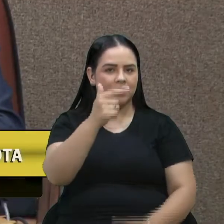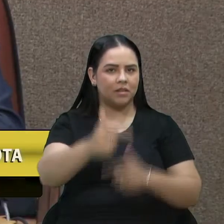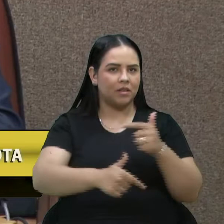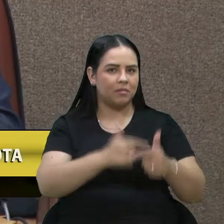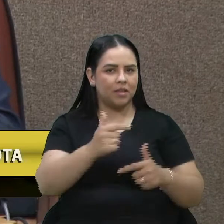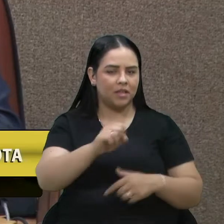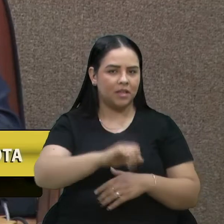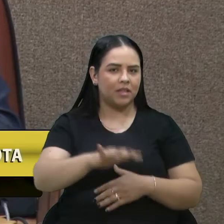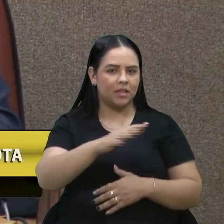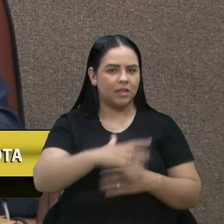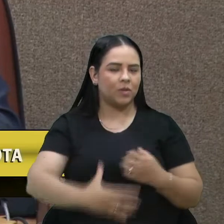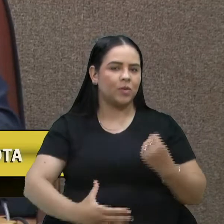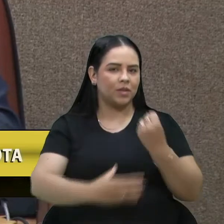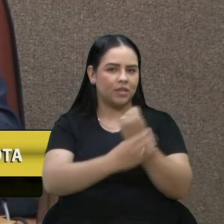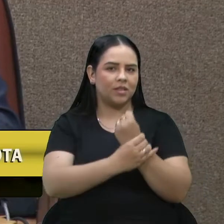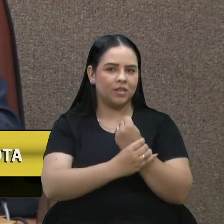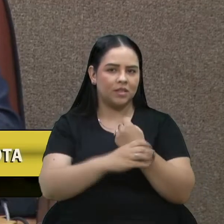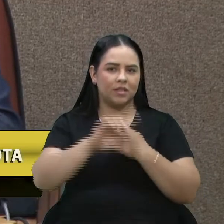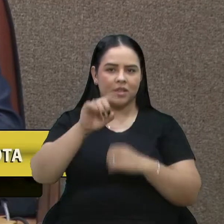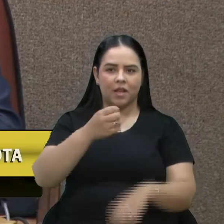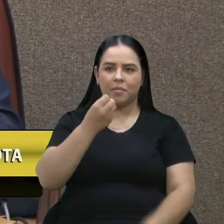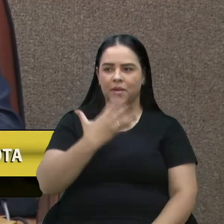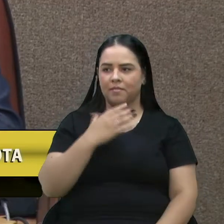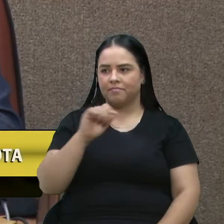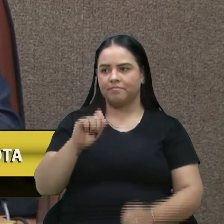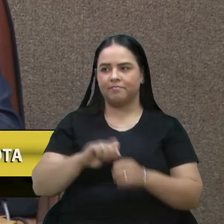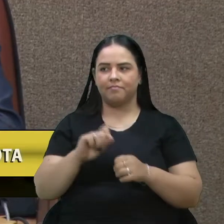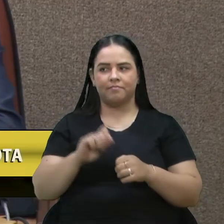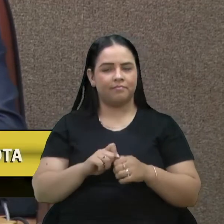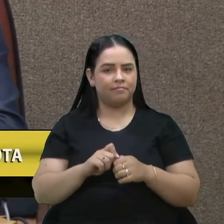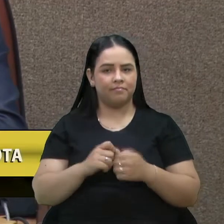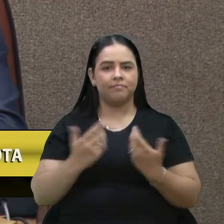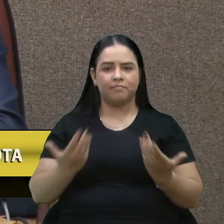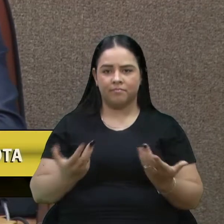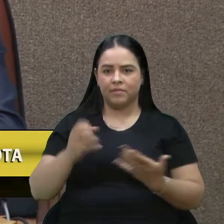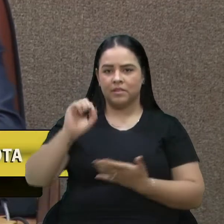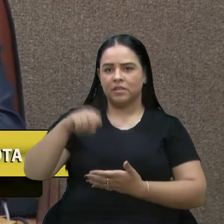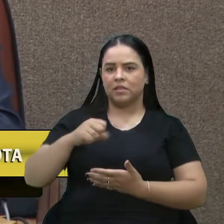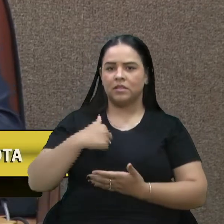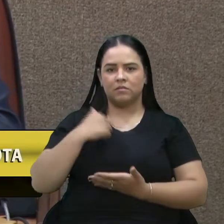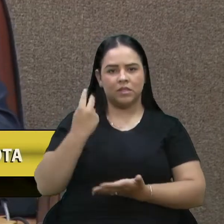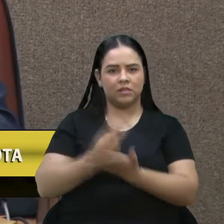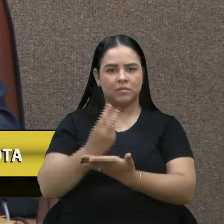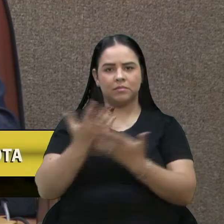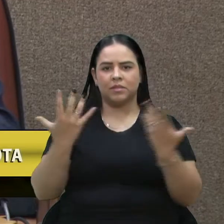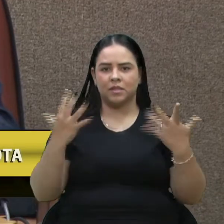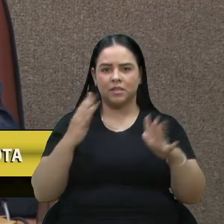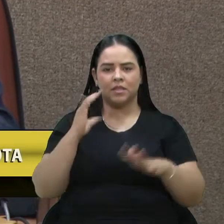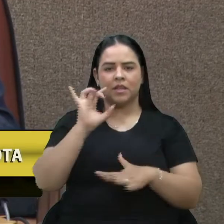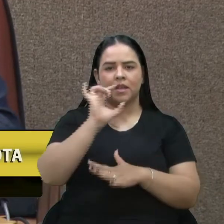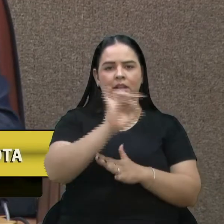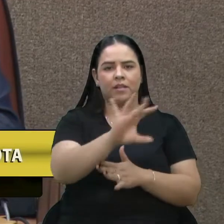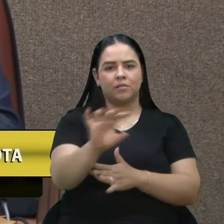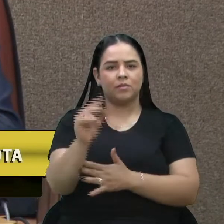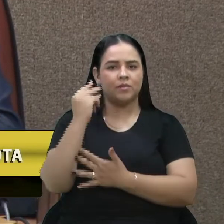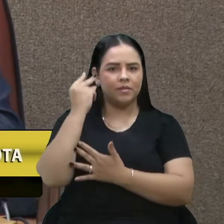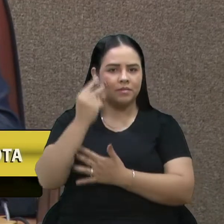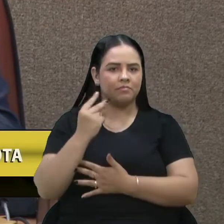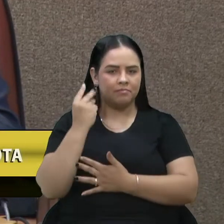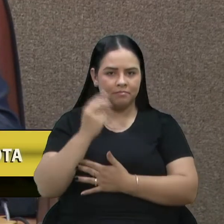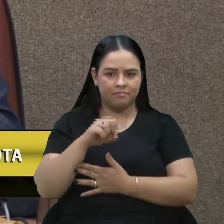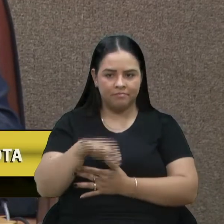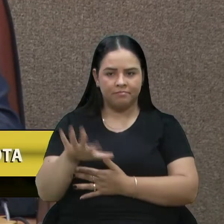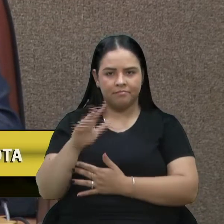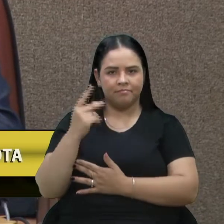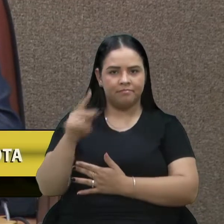segurança, que é muito bem feito. Aliás, aqui eu sempre parabenizei cada vereador no seu setor. Você